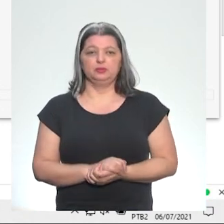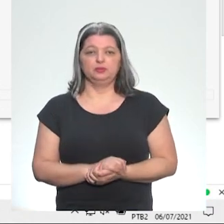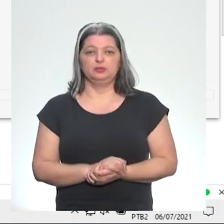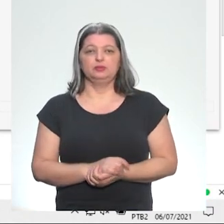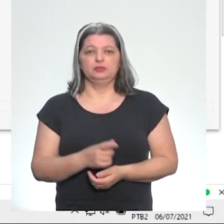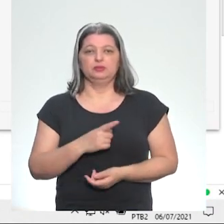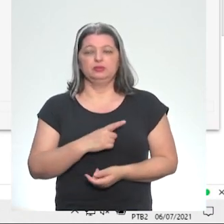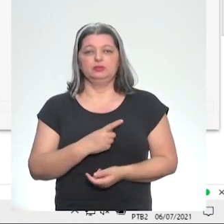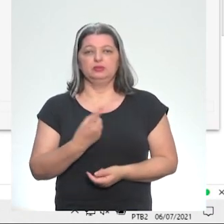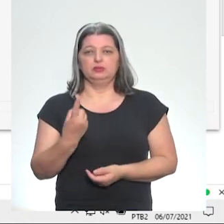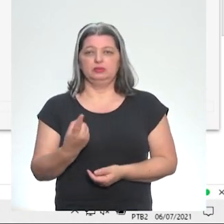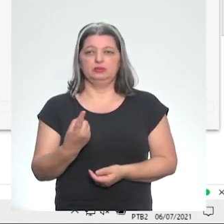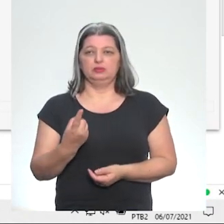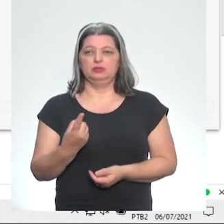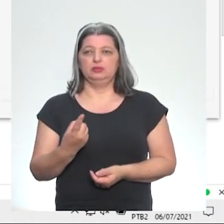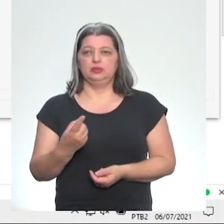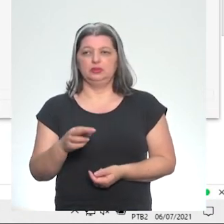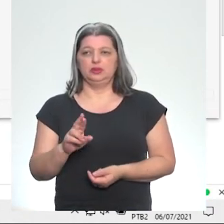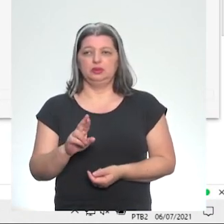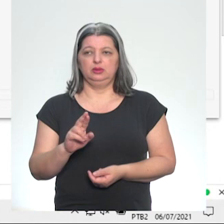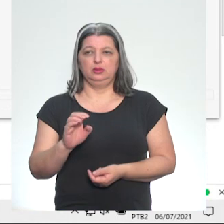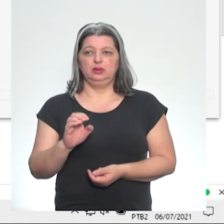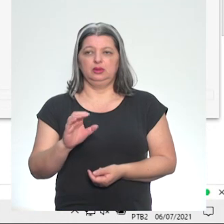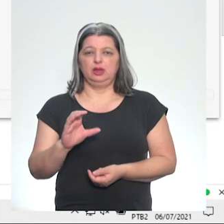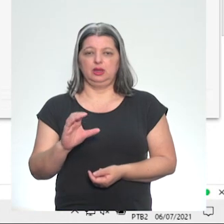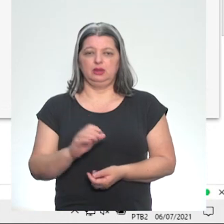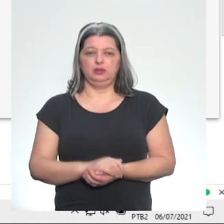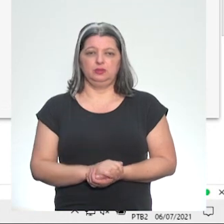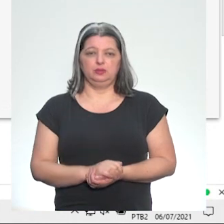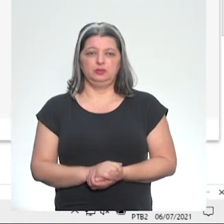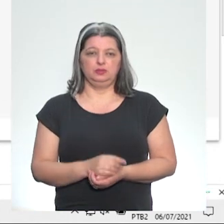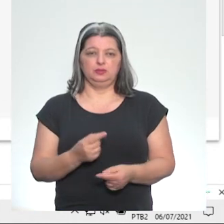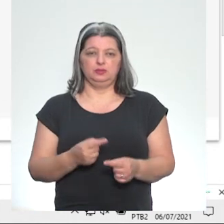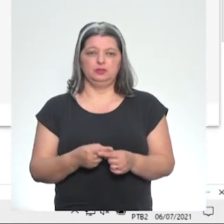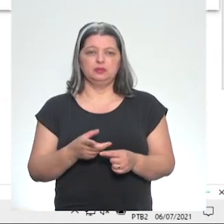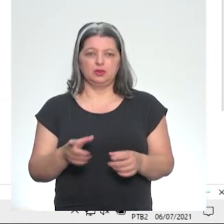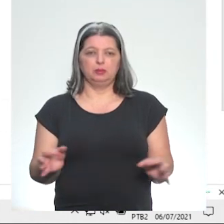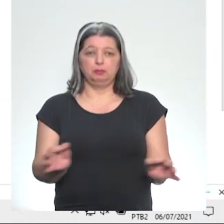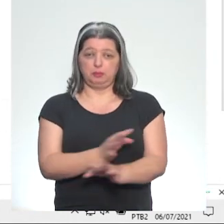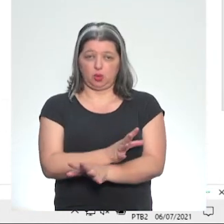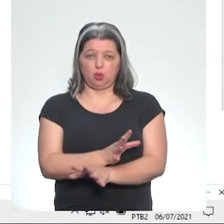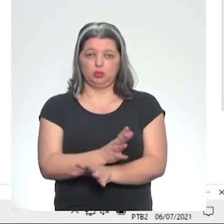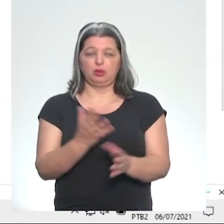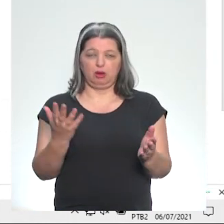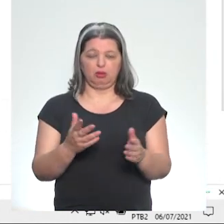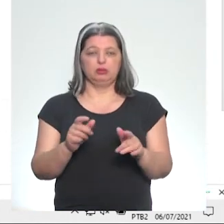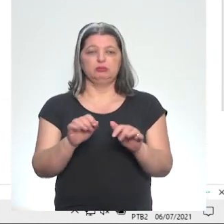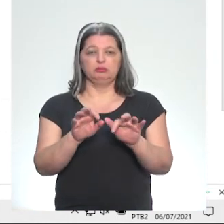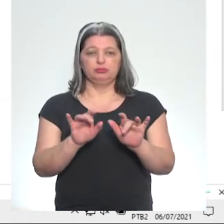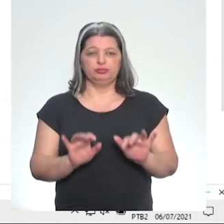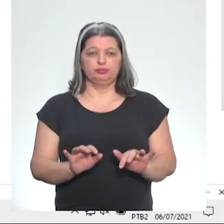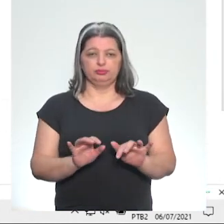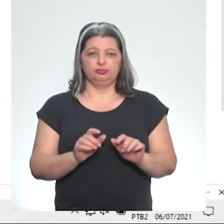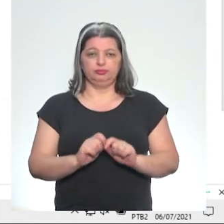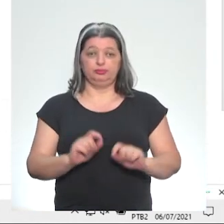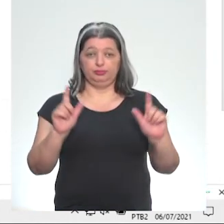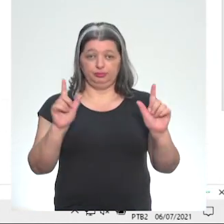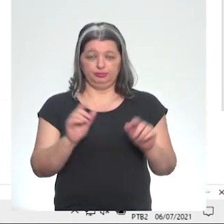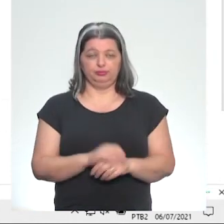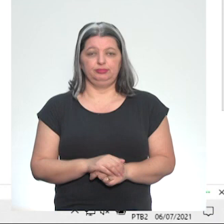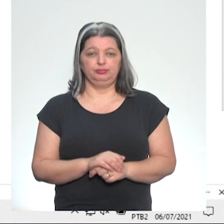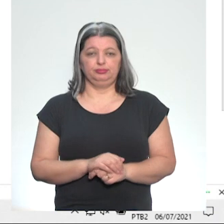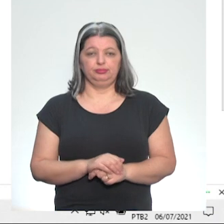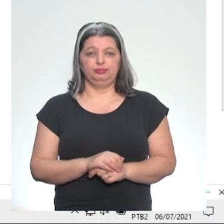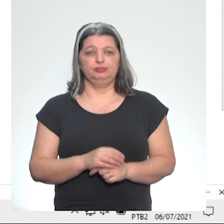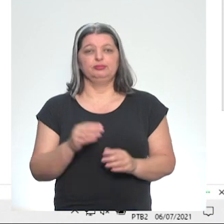está de rec. Aí, eu deixei isso pronto, vou rodar. Ele já aparece para mim ali, ó, digite a primeira